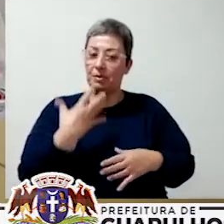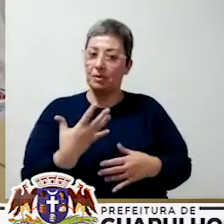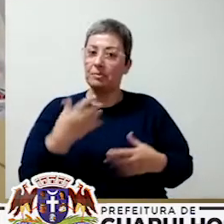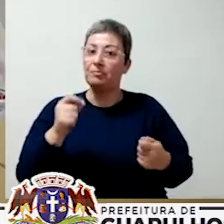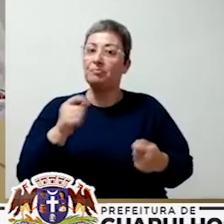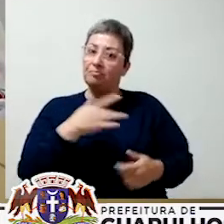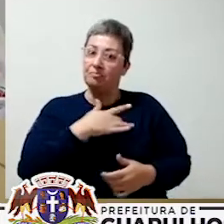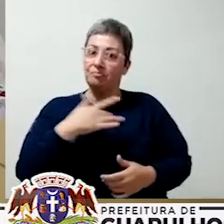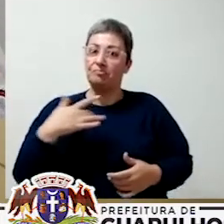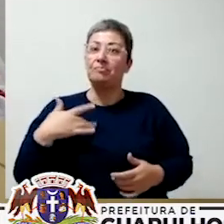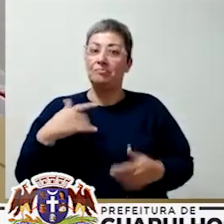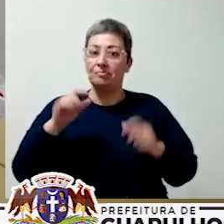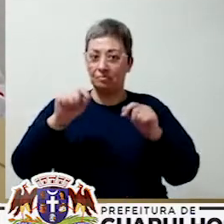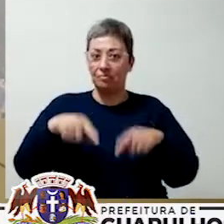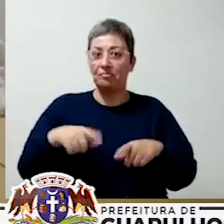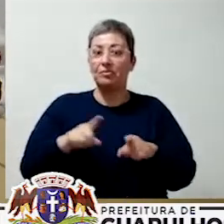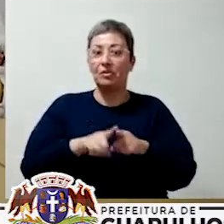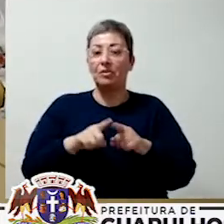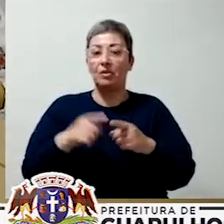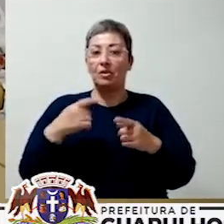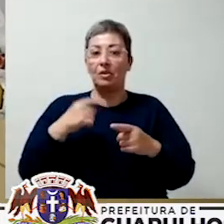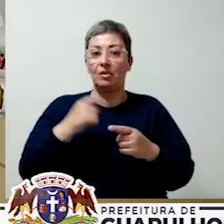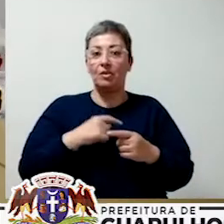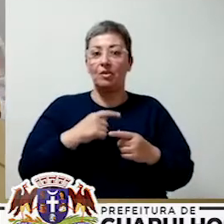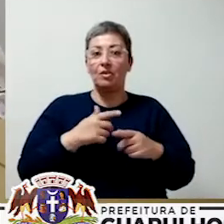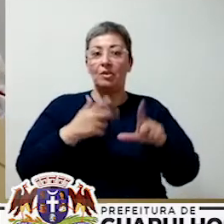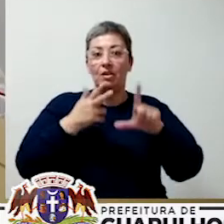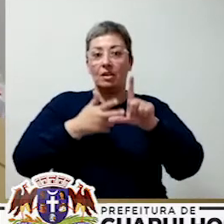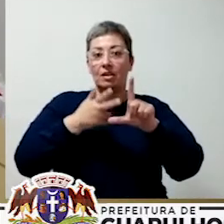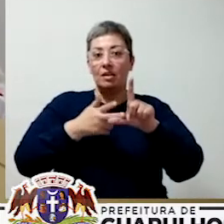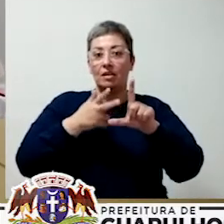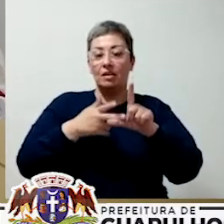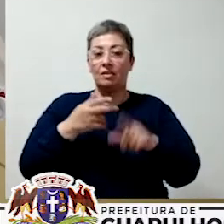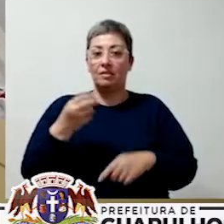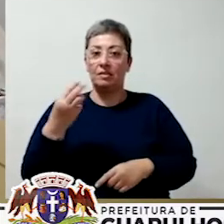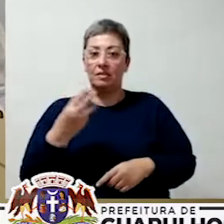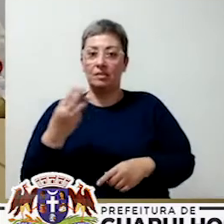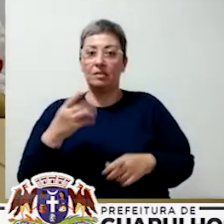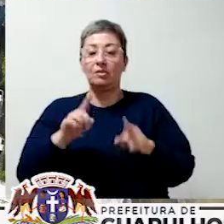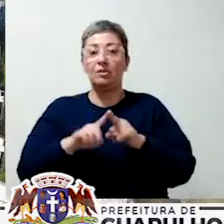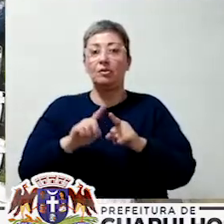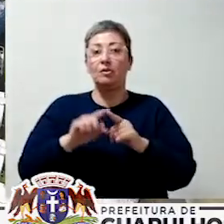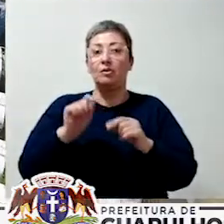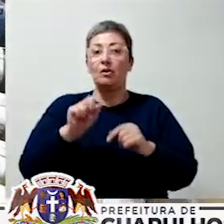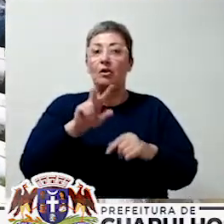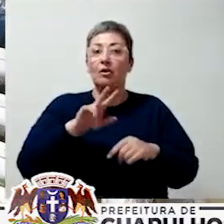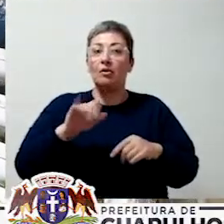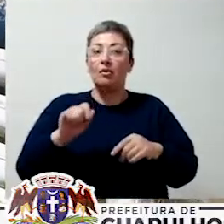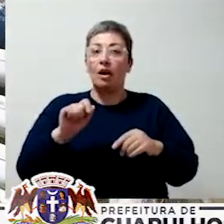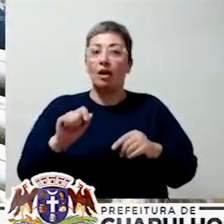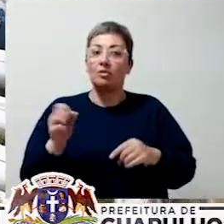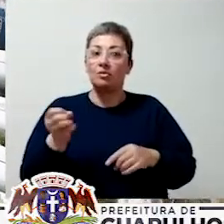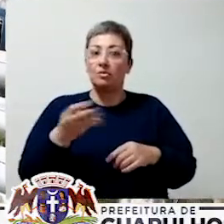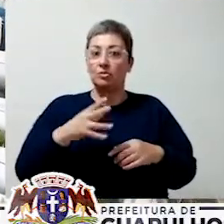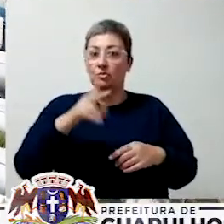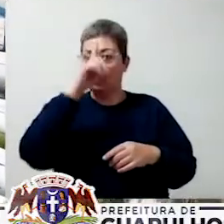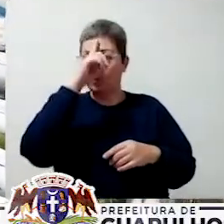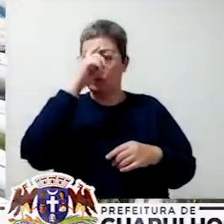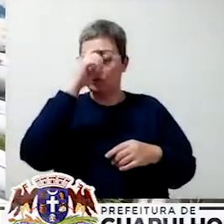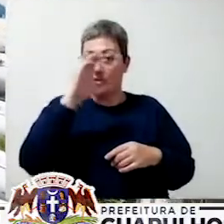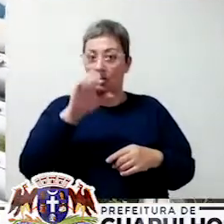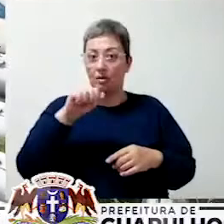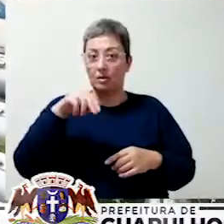boa, saúde, né? Isso mesmo. Gente, na live dessa terça-feira, o prefeito Guti anunciou que a gente vai receber um novo hospital de campanha.